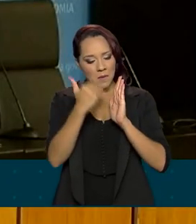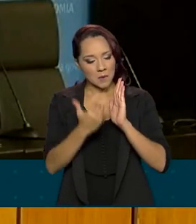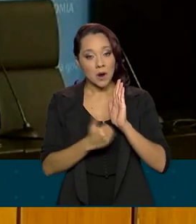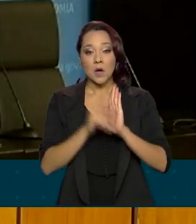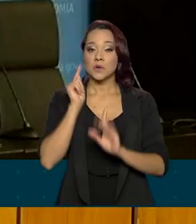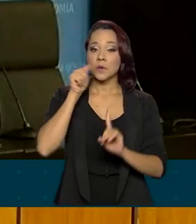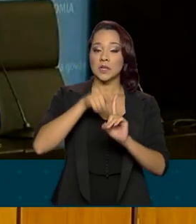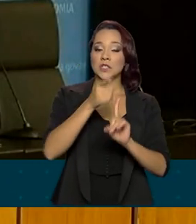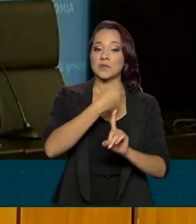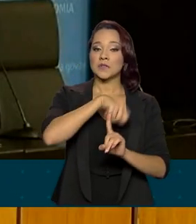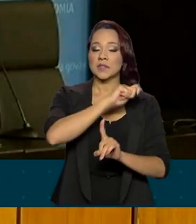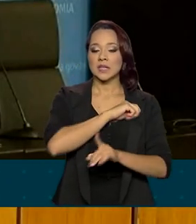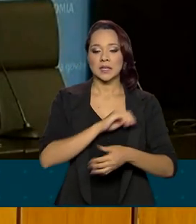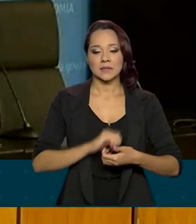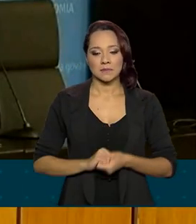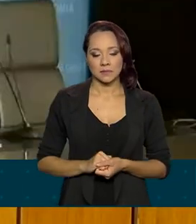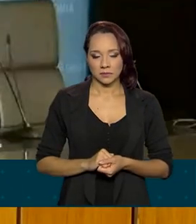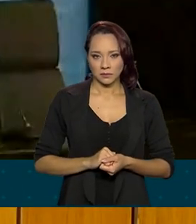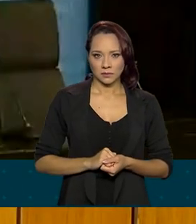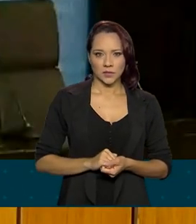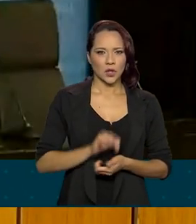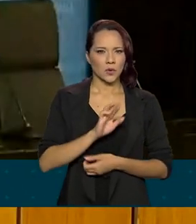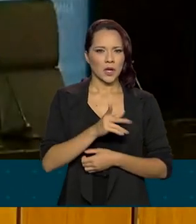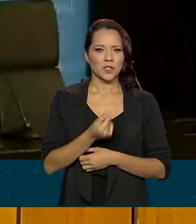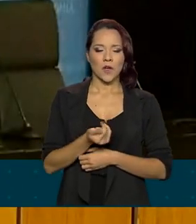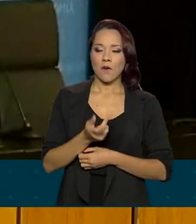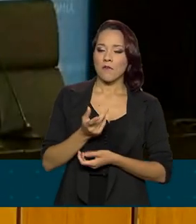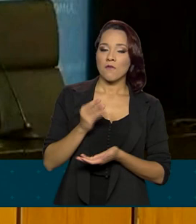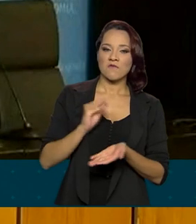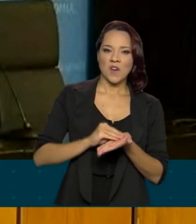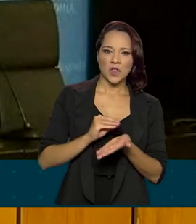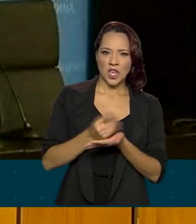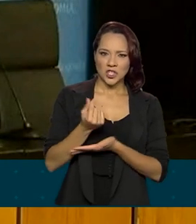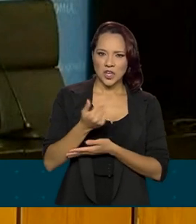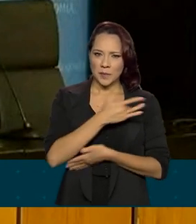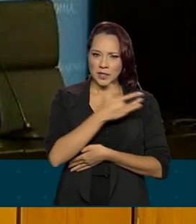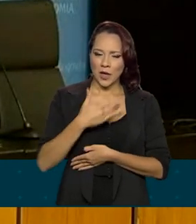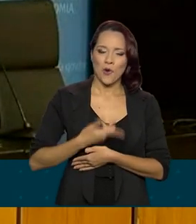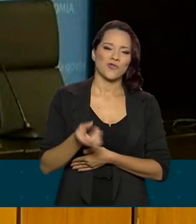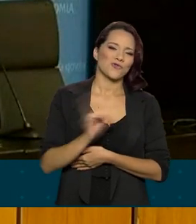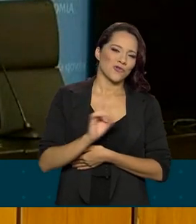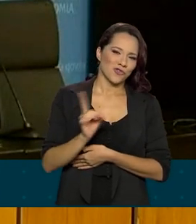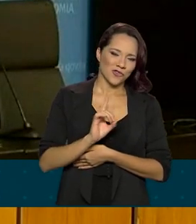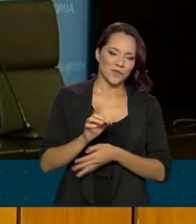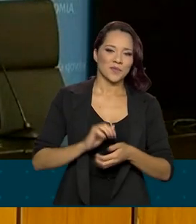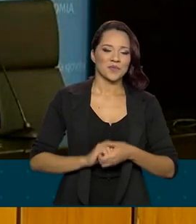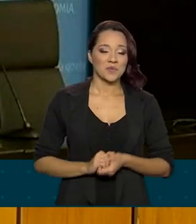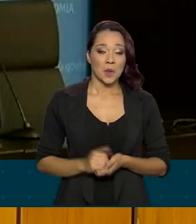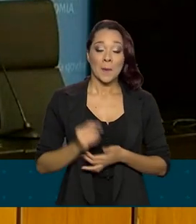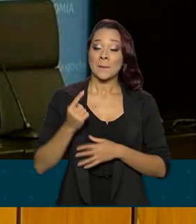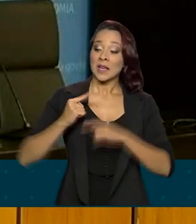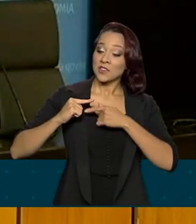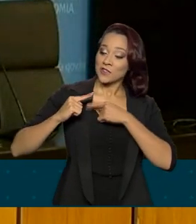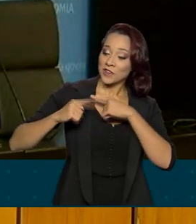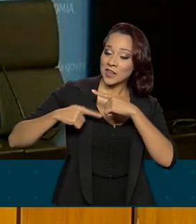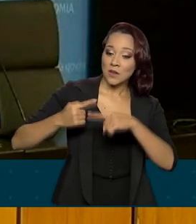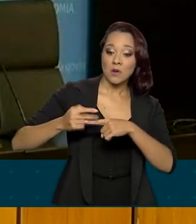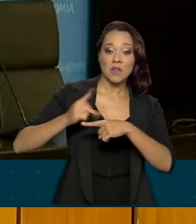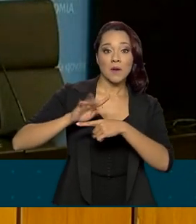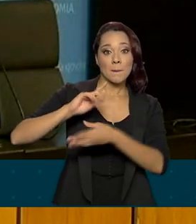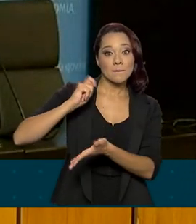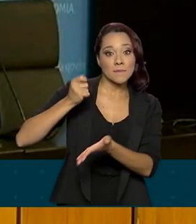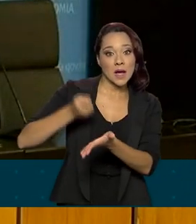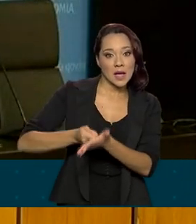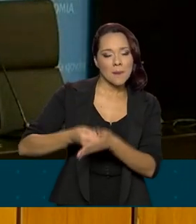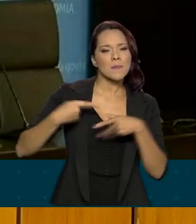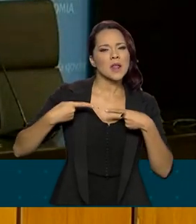as metas fiscais. Não vai faltar dinheiro para a saúde, mas essa é uma geração que vai pagar pela